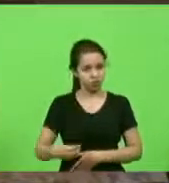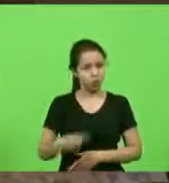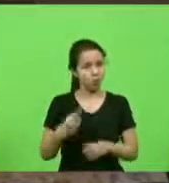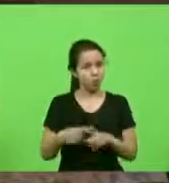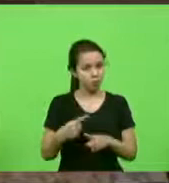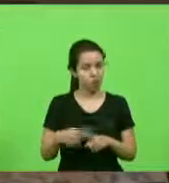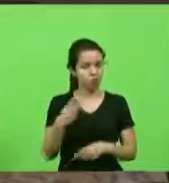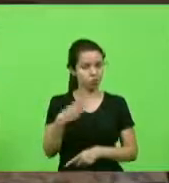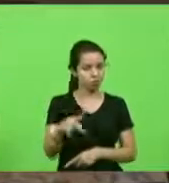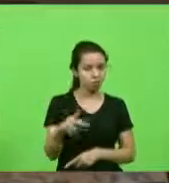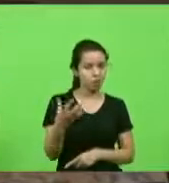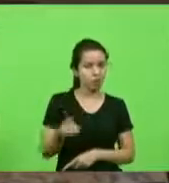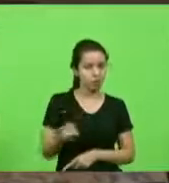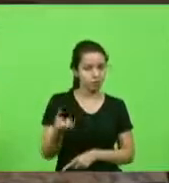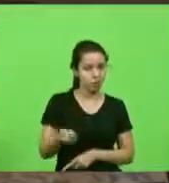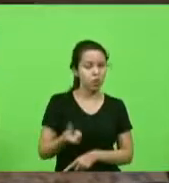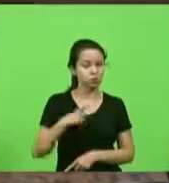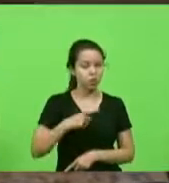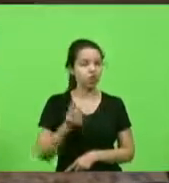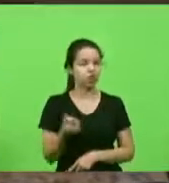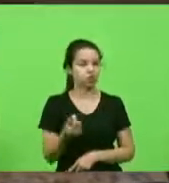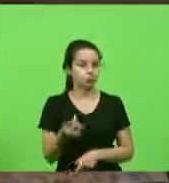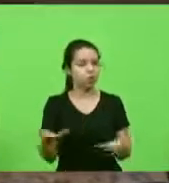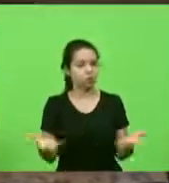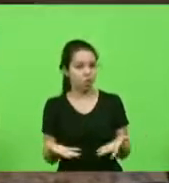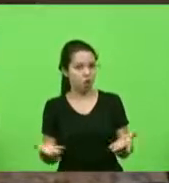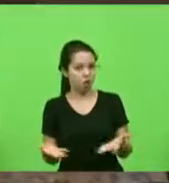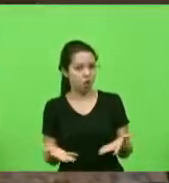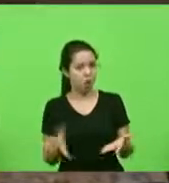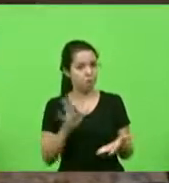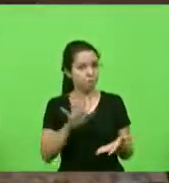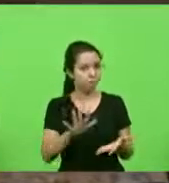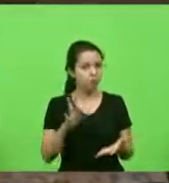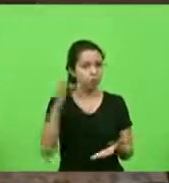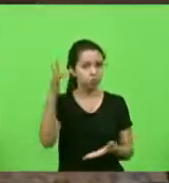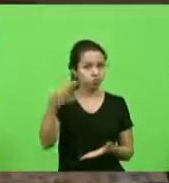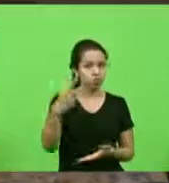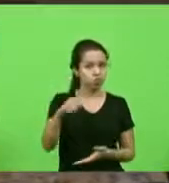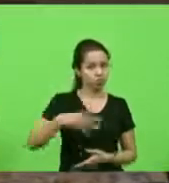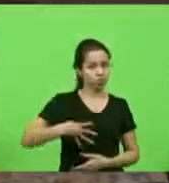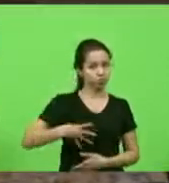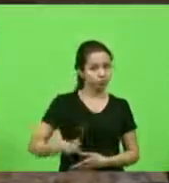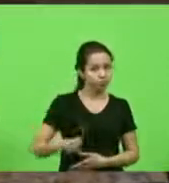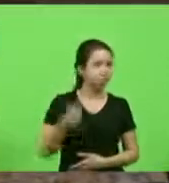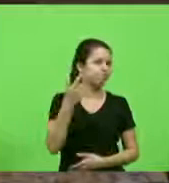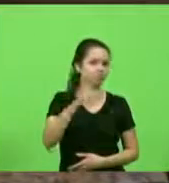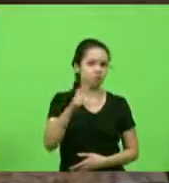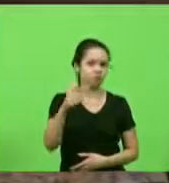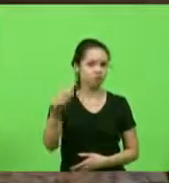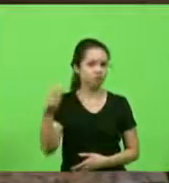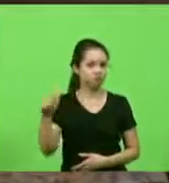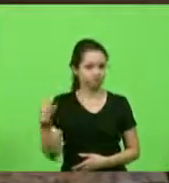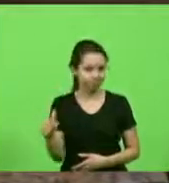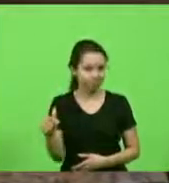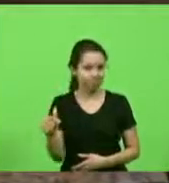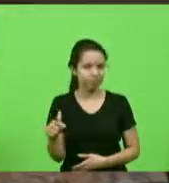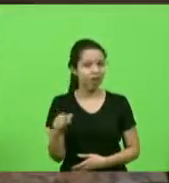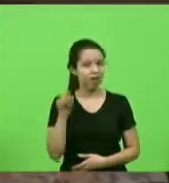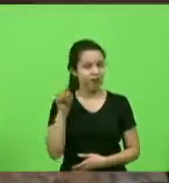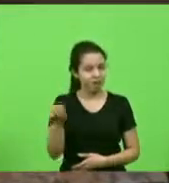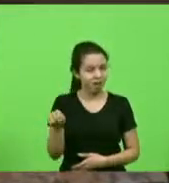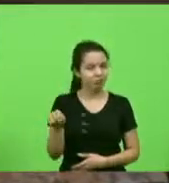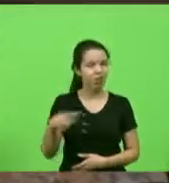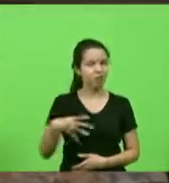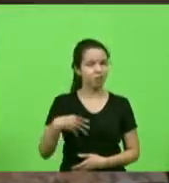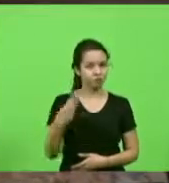sua pensão a sua aposentadoria ah mas não vai ter para o seu filho não vai ter ele vai herdar uma